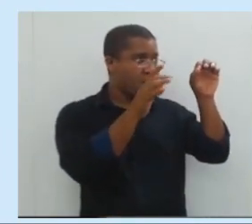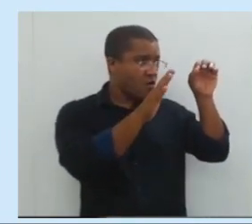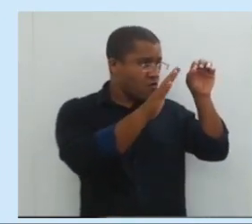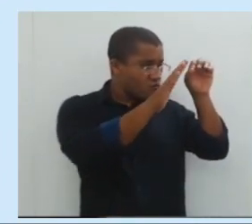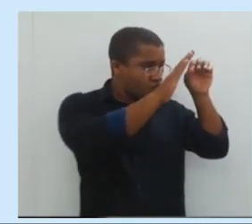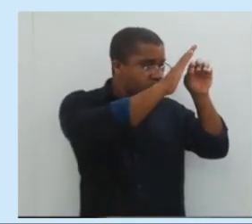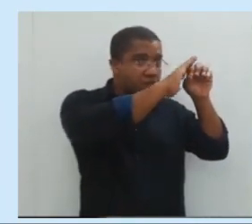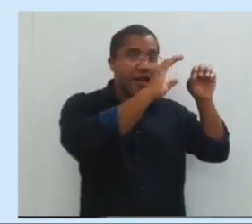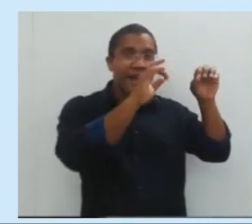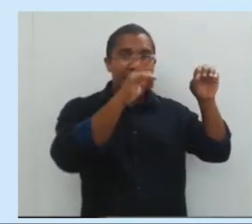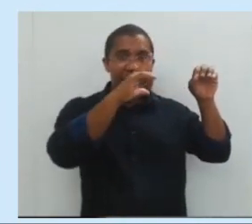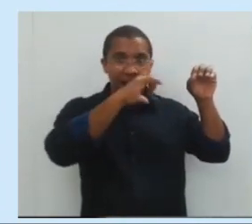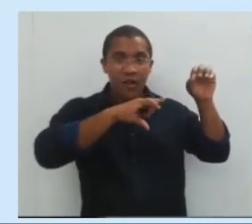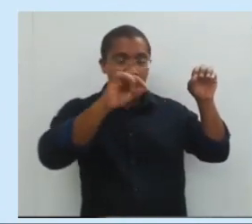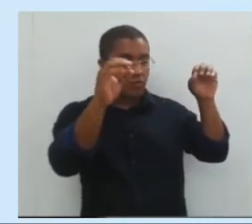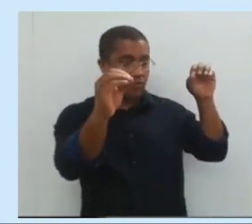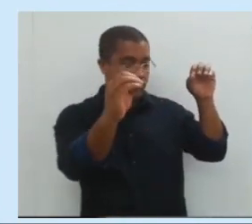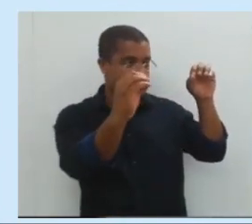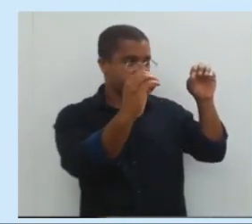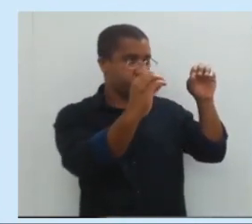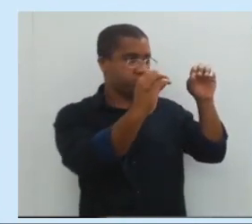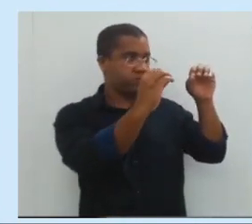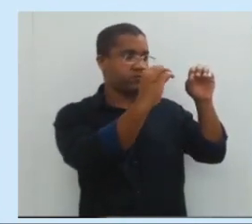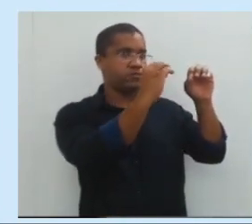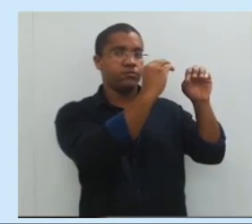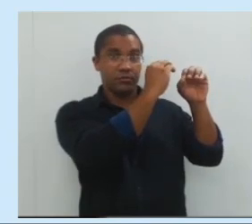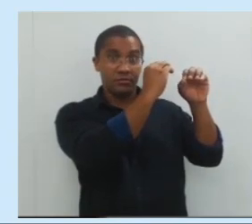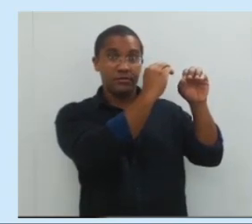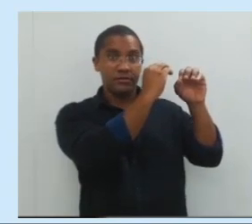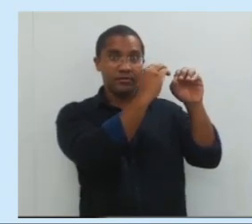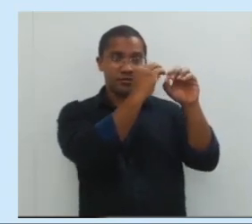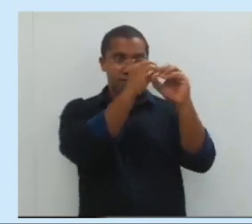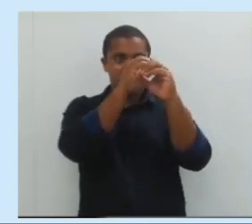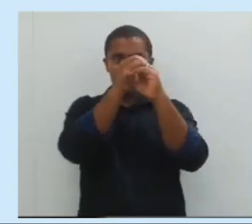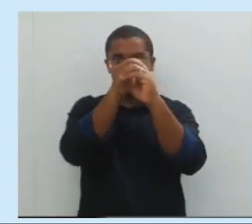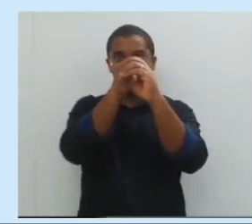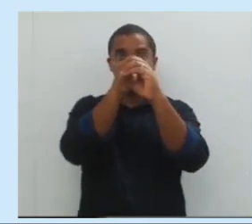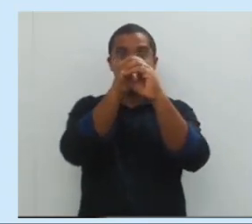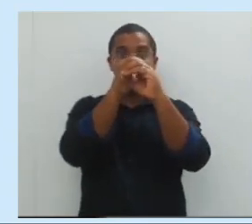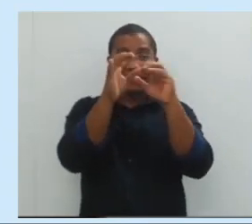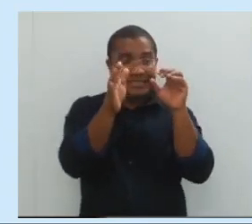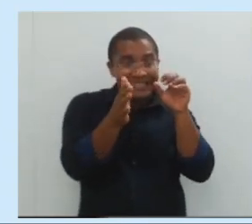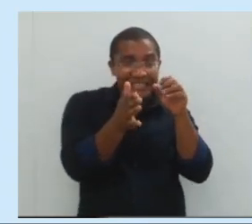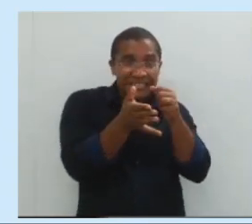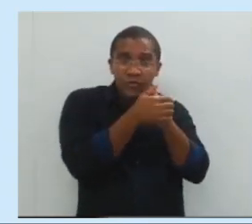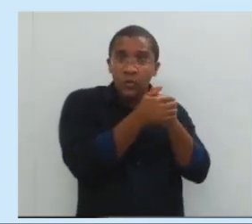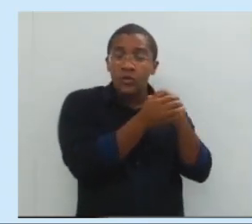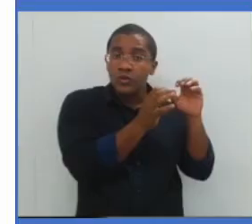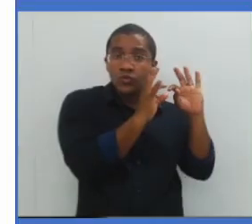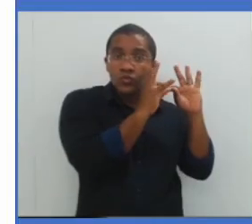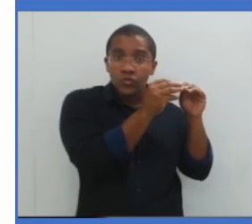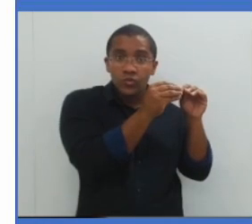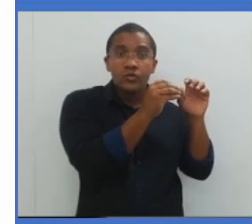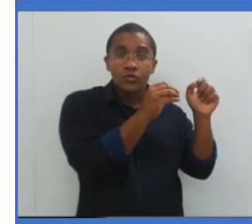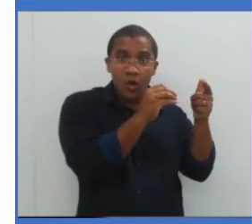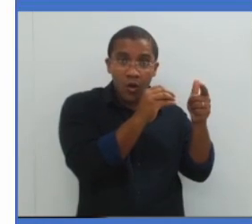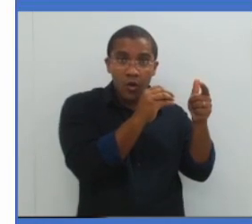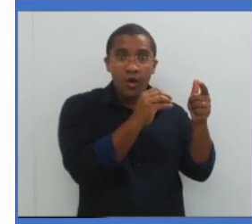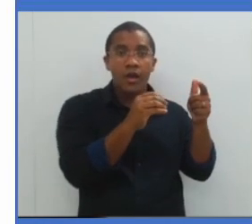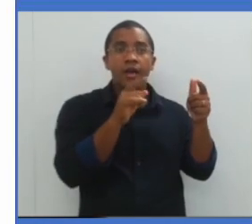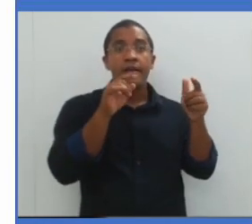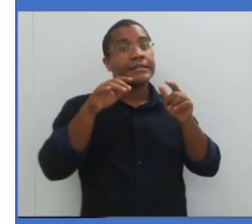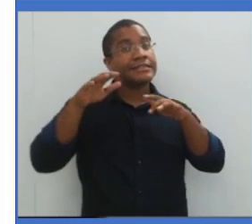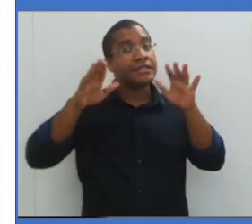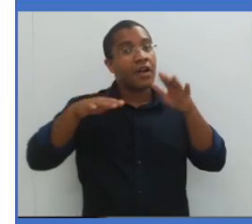quando a Lua, ela tapa a luz do Sol por completo, a total, pode